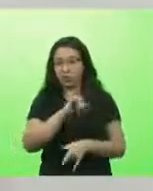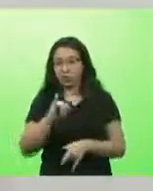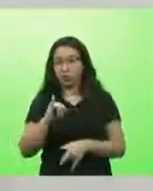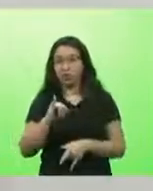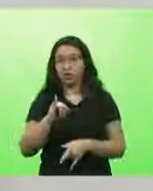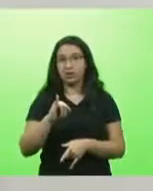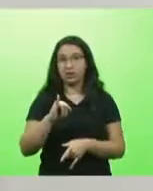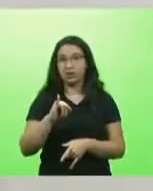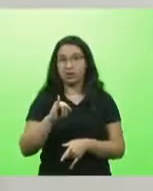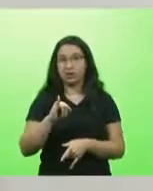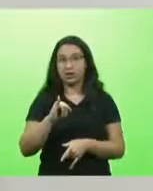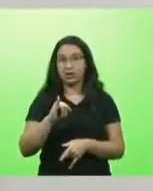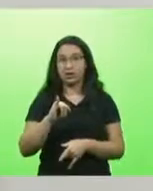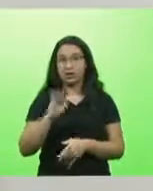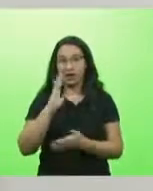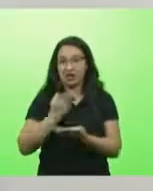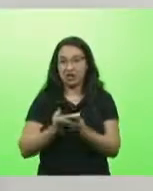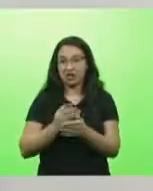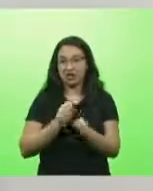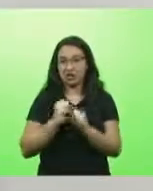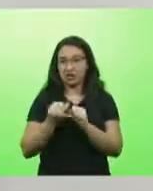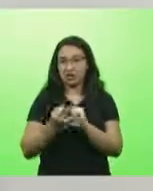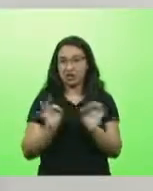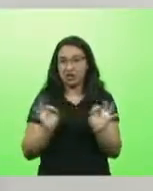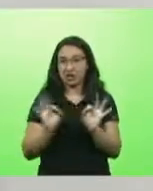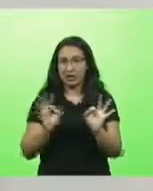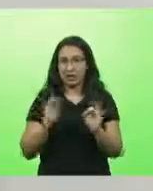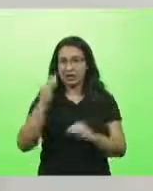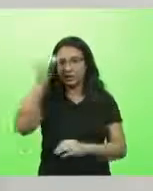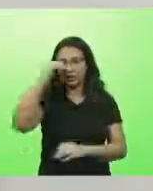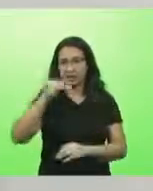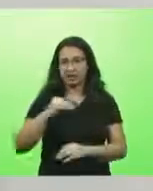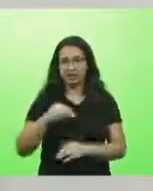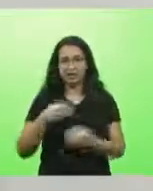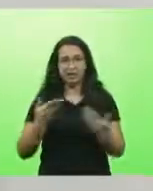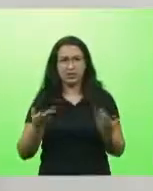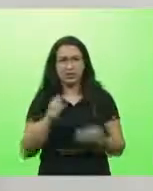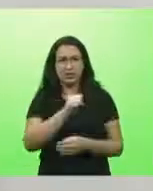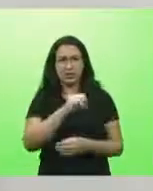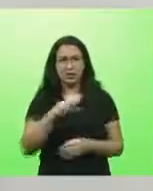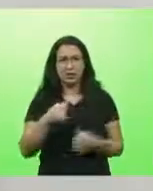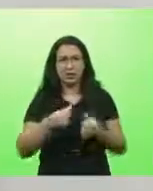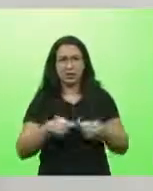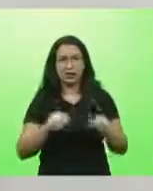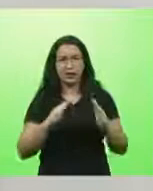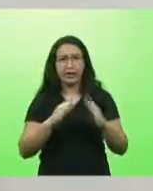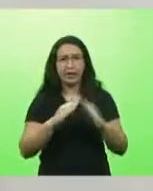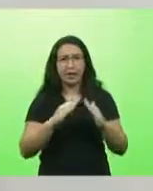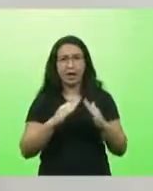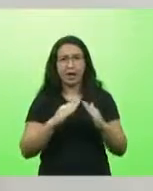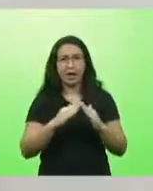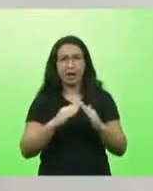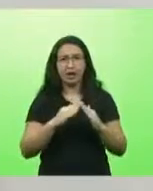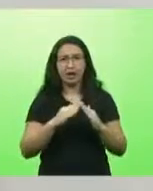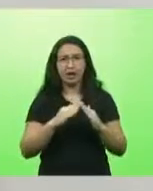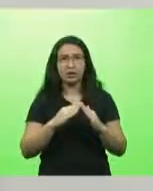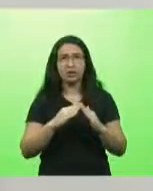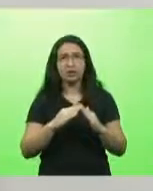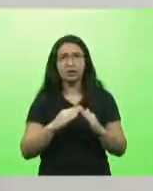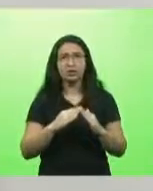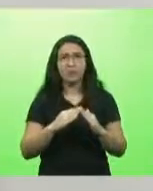Descreditou da doença. E mais, os catarinenses ficaram em casa, por isso tem que apoiar o projeto de deputado da Capaiolo.